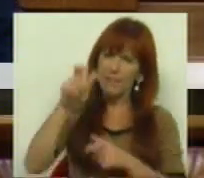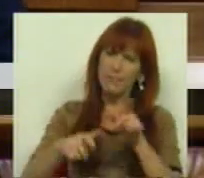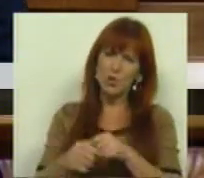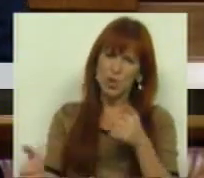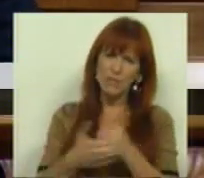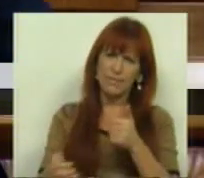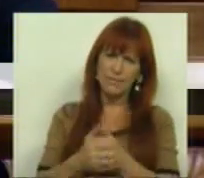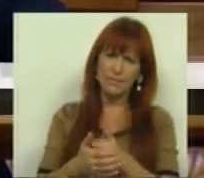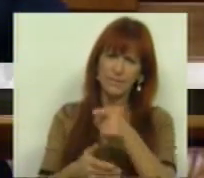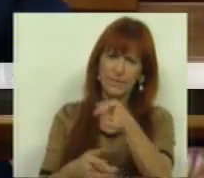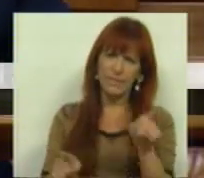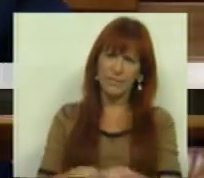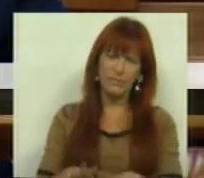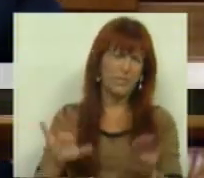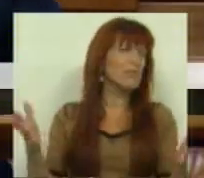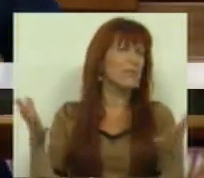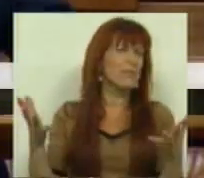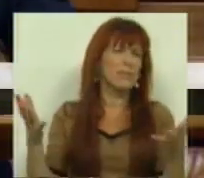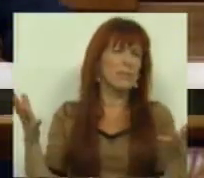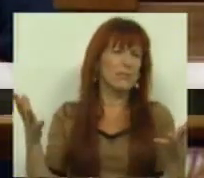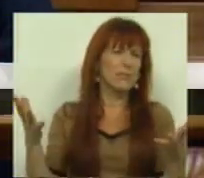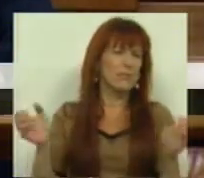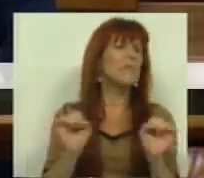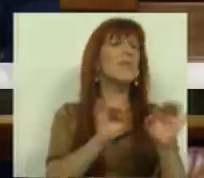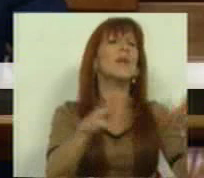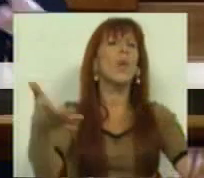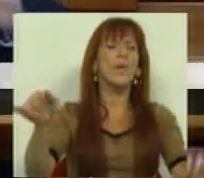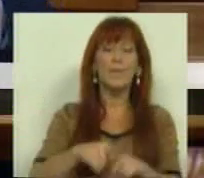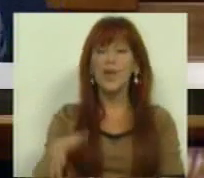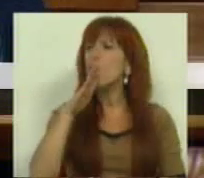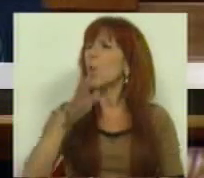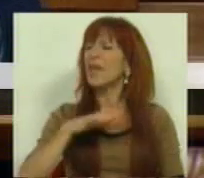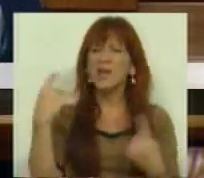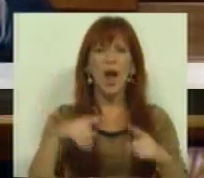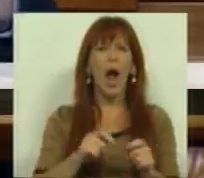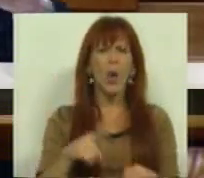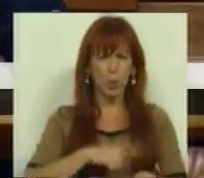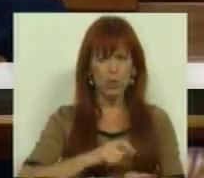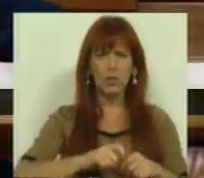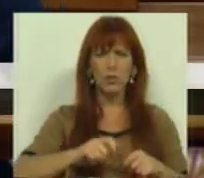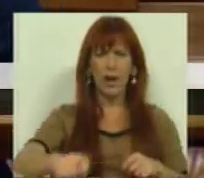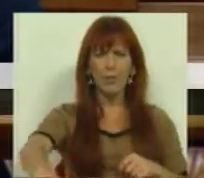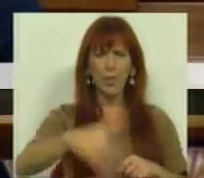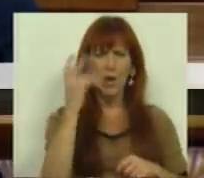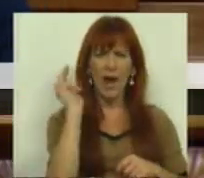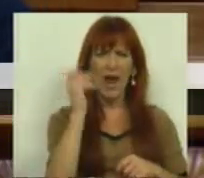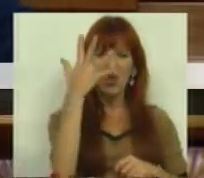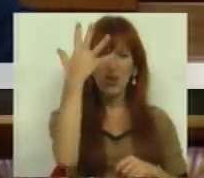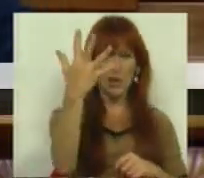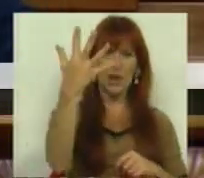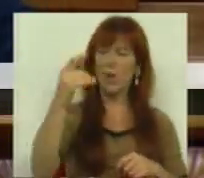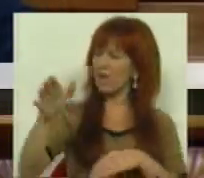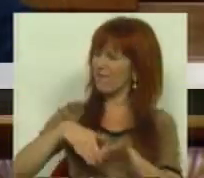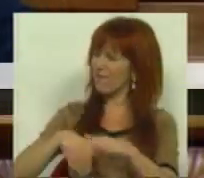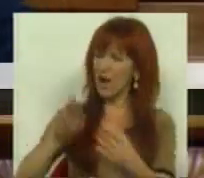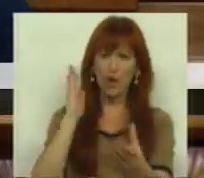envelhecida, sabe-se lá onde. E não nos venham dizer que existe um período de 5 anos para levar